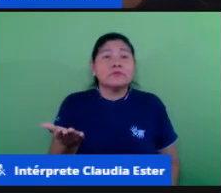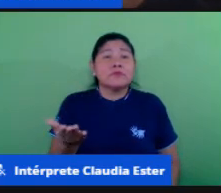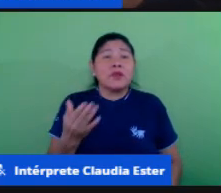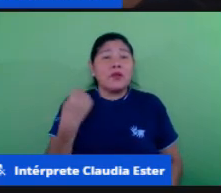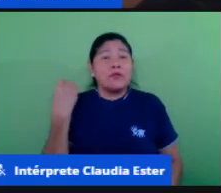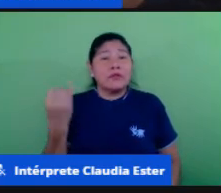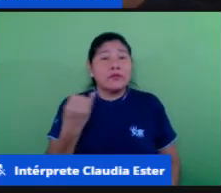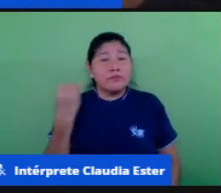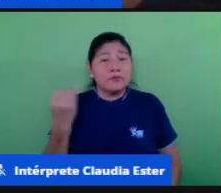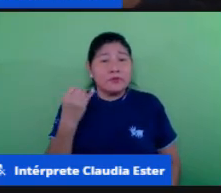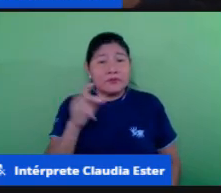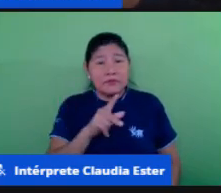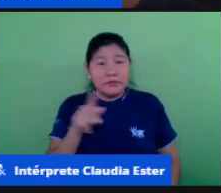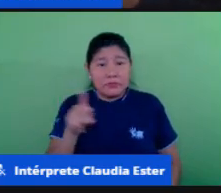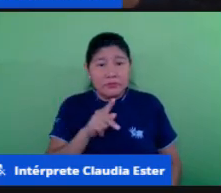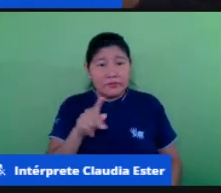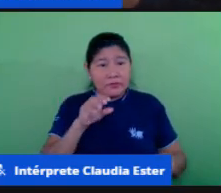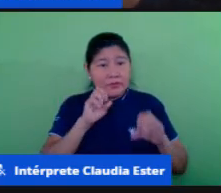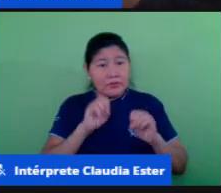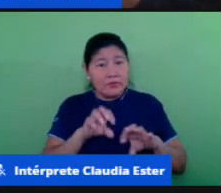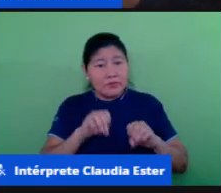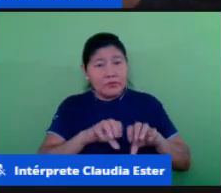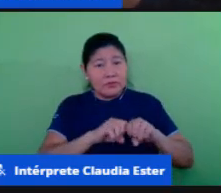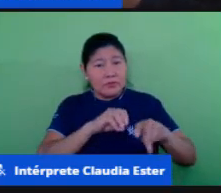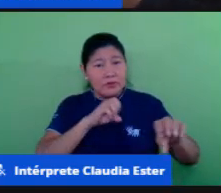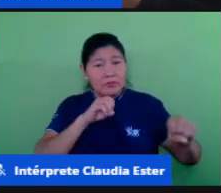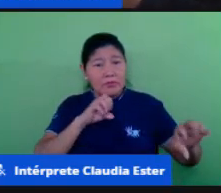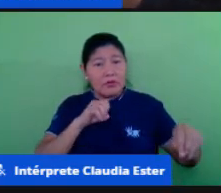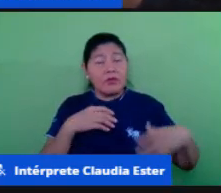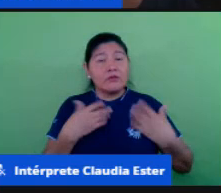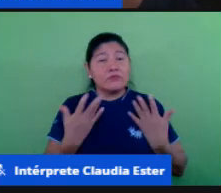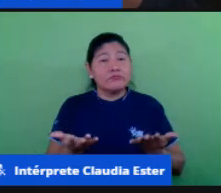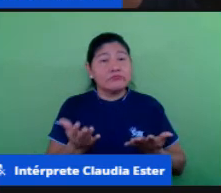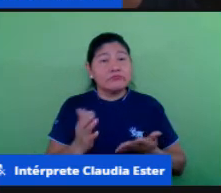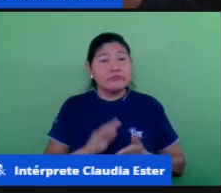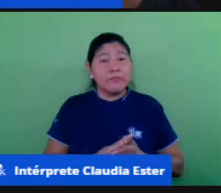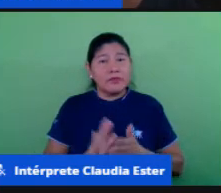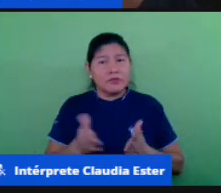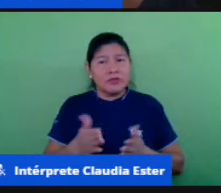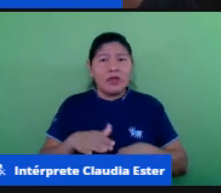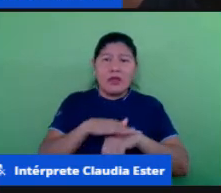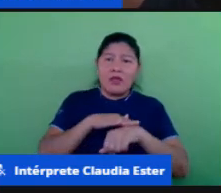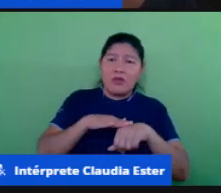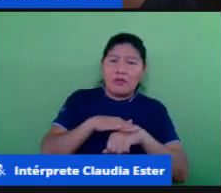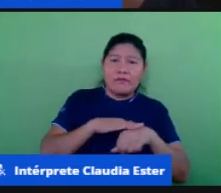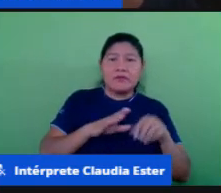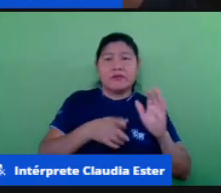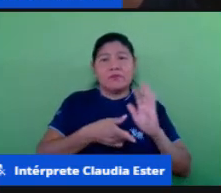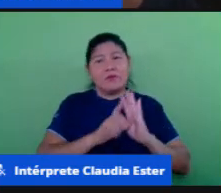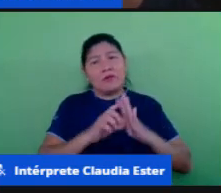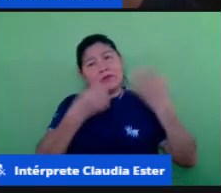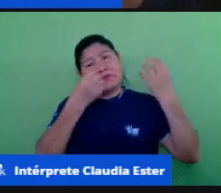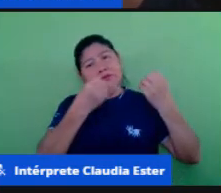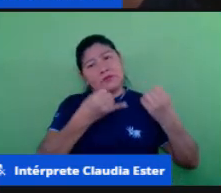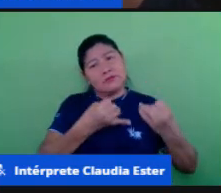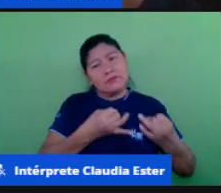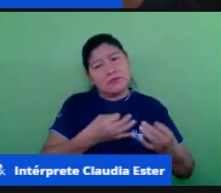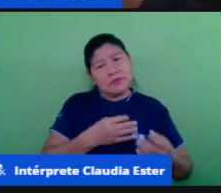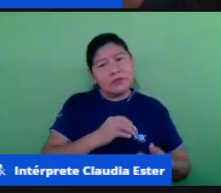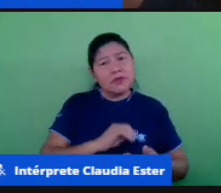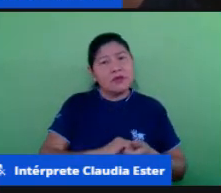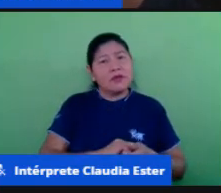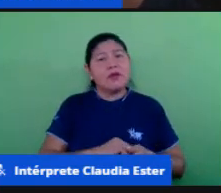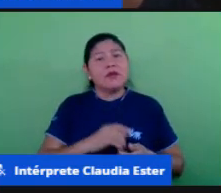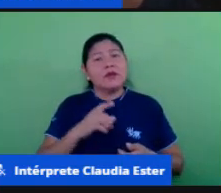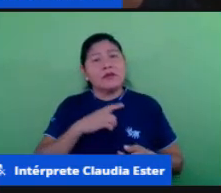do professor nesse ensino remoto acho que nós já dizer já foi dito anteriormente né que é com o